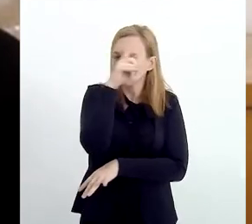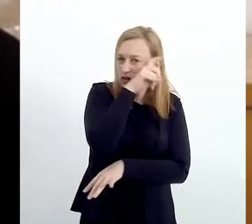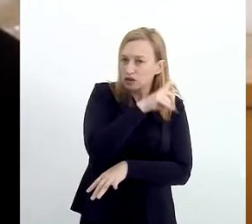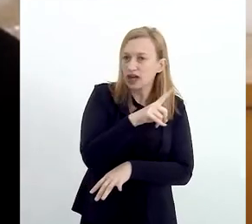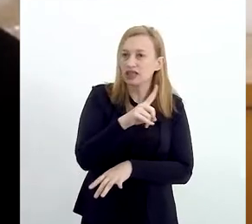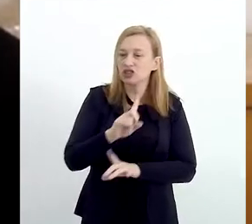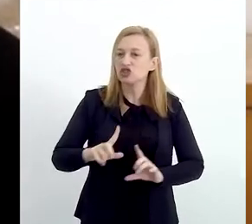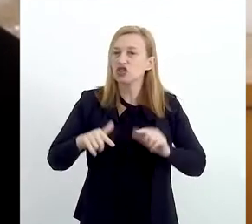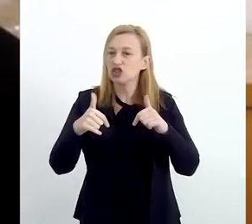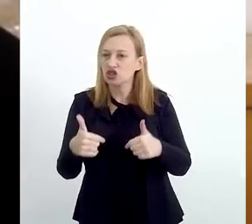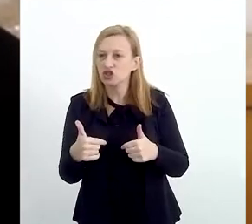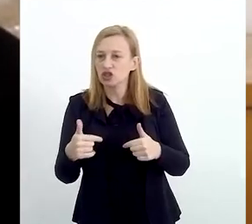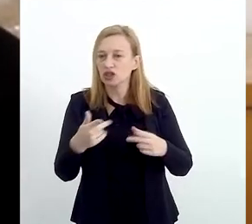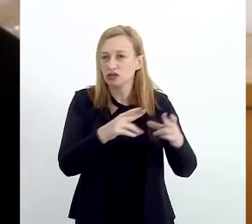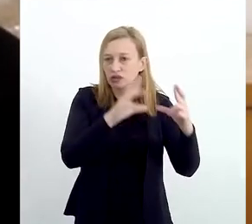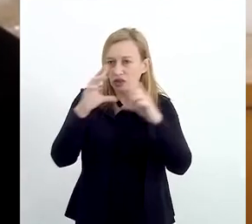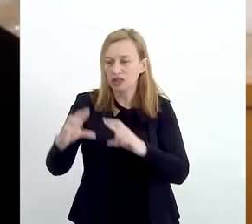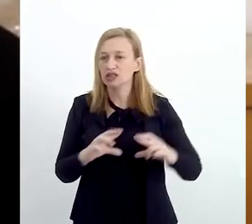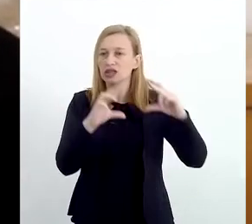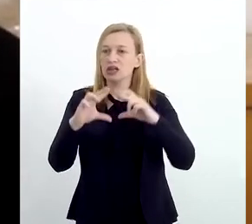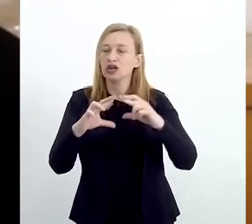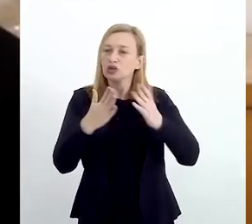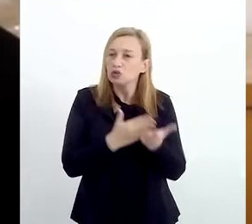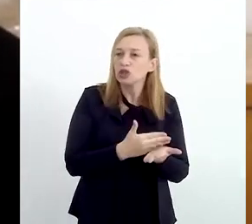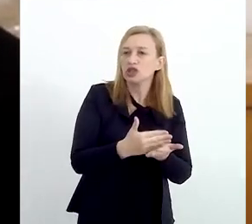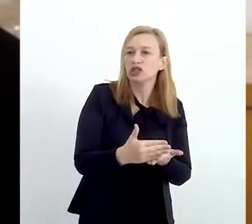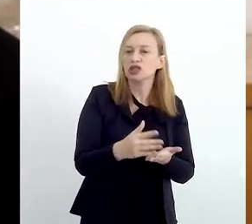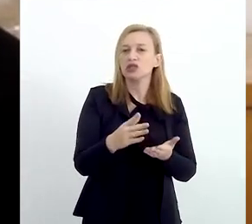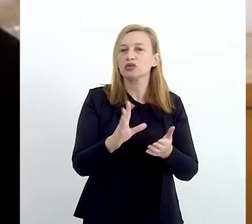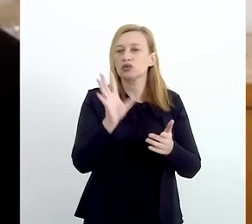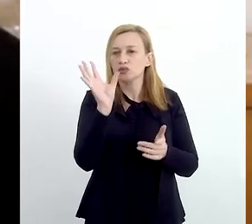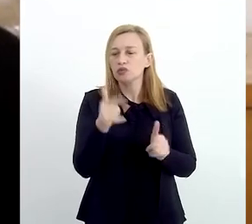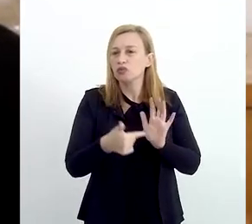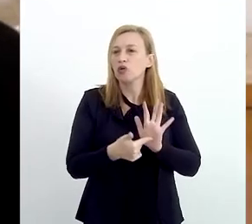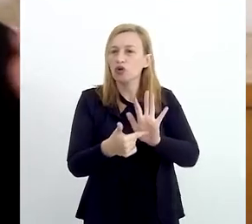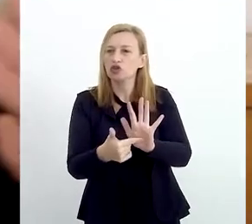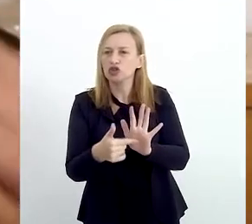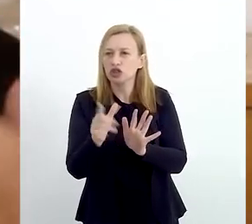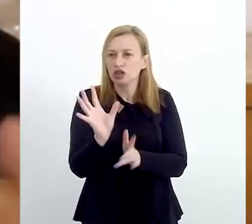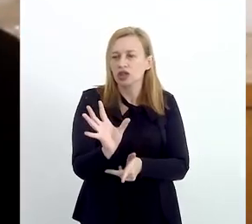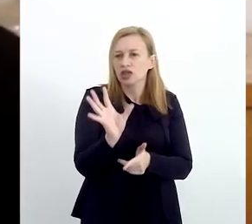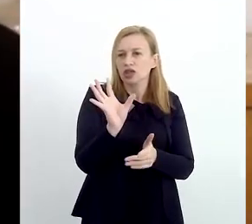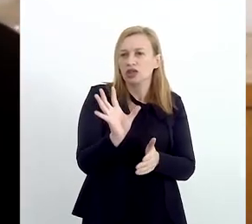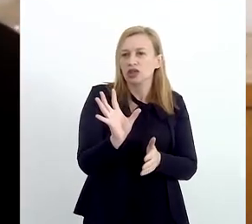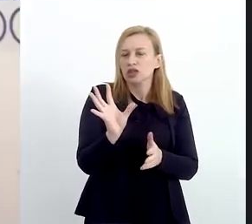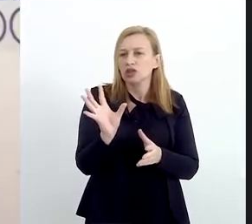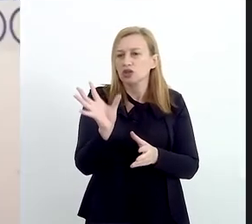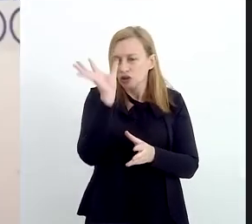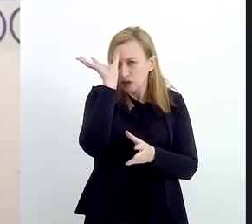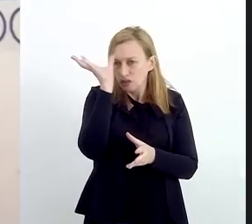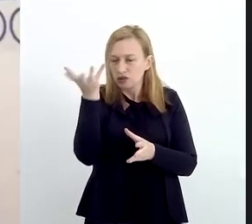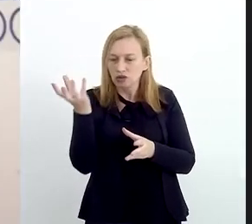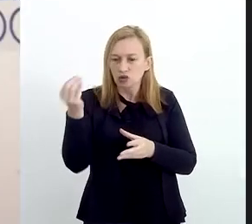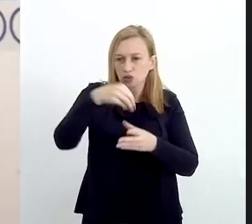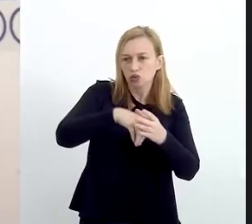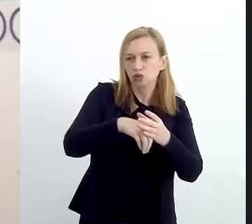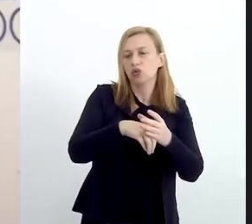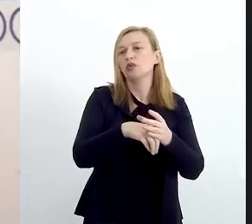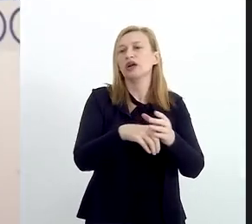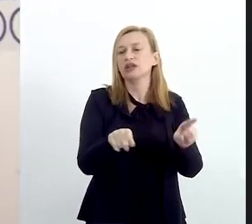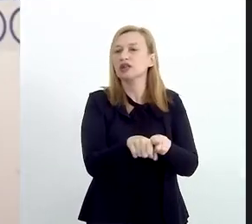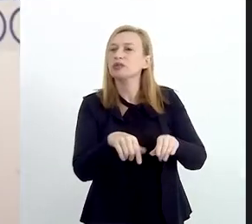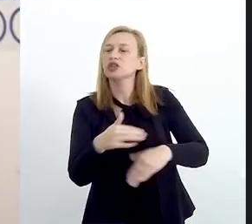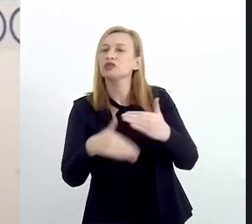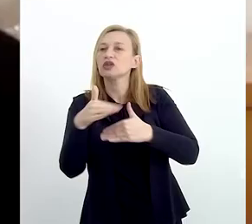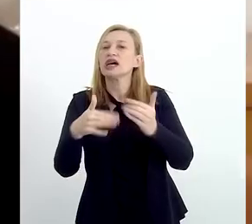a terem tanta dificuldade de efetuar a reciclagem. E, a partir disso, as soluções foram sendo incorporadas, foram